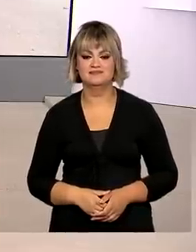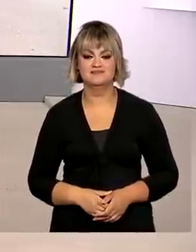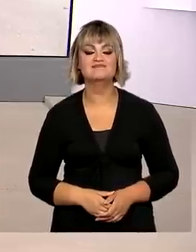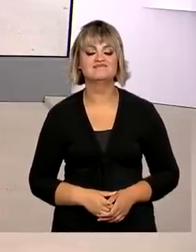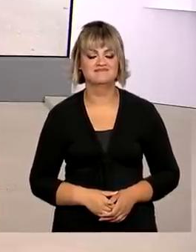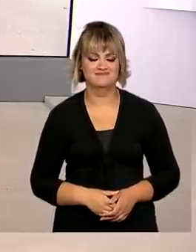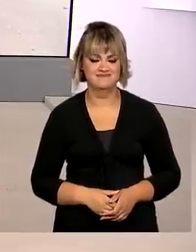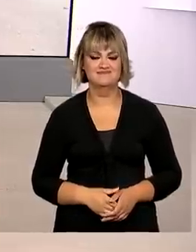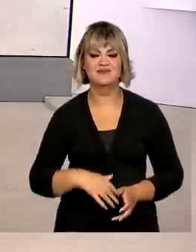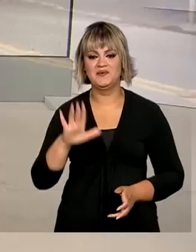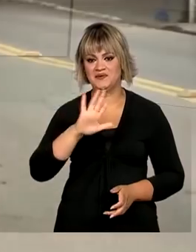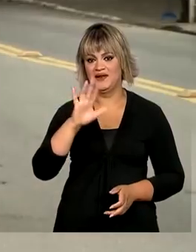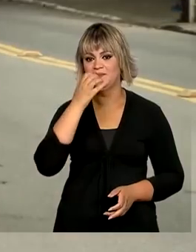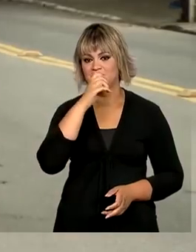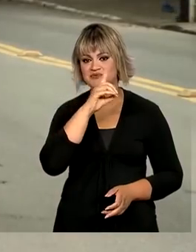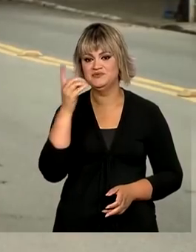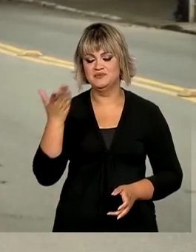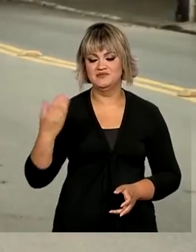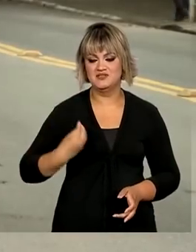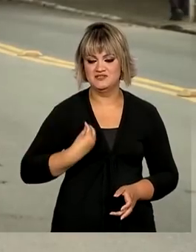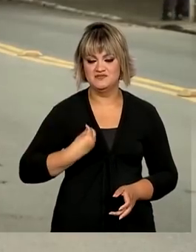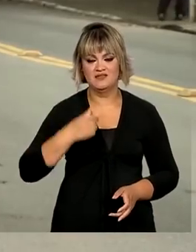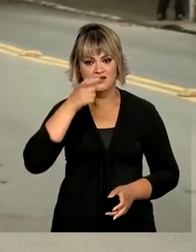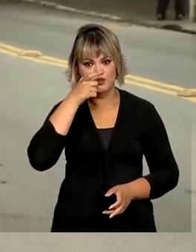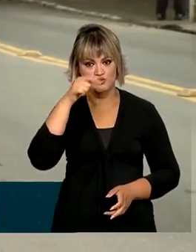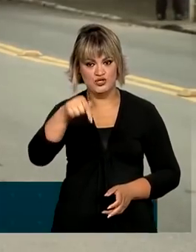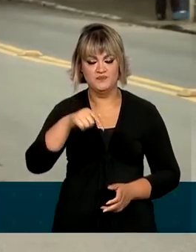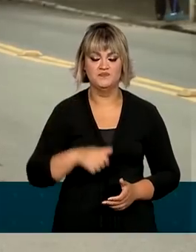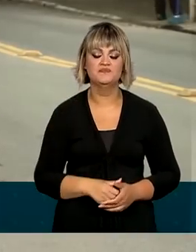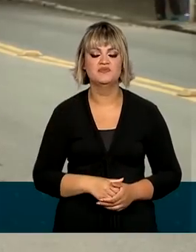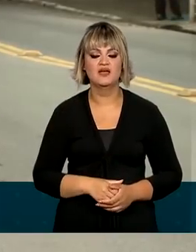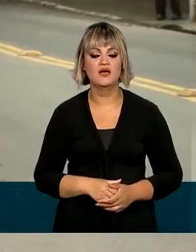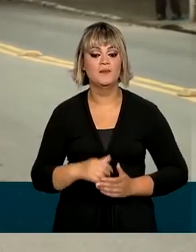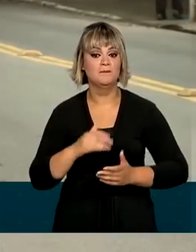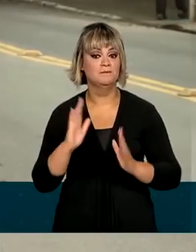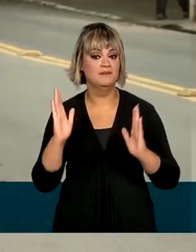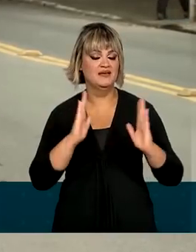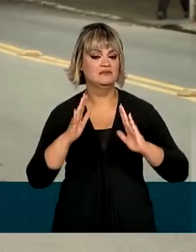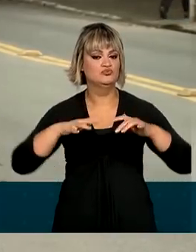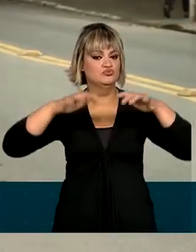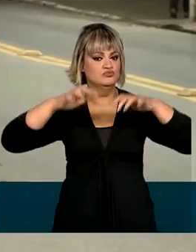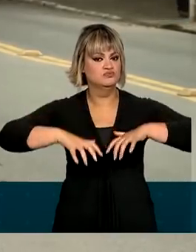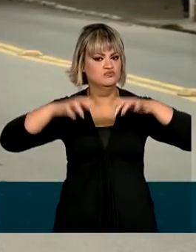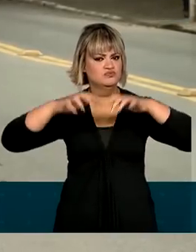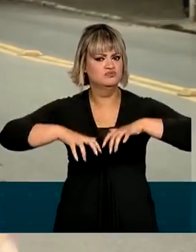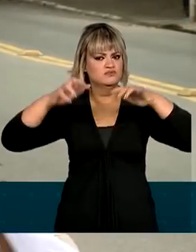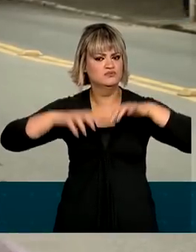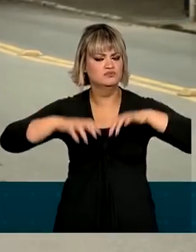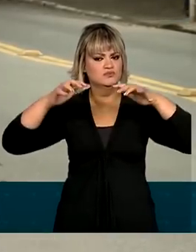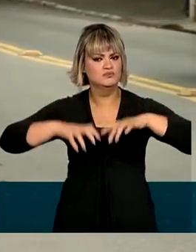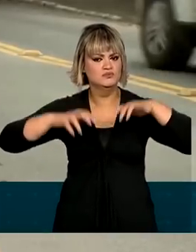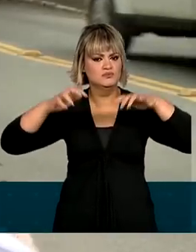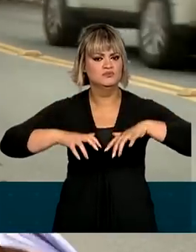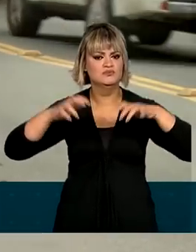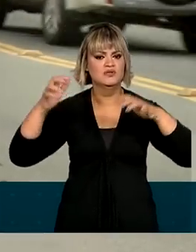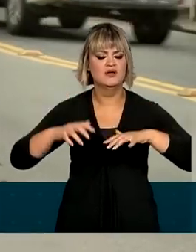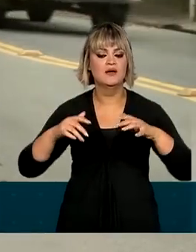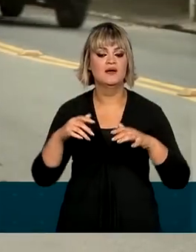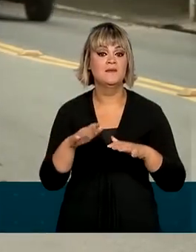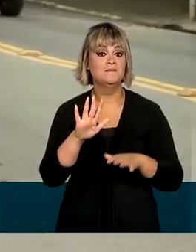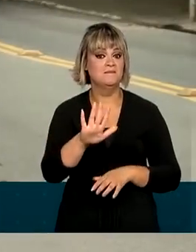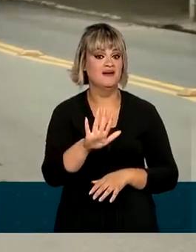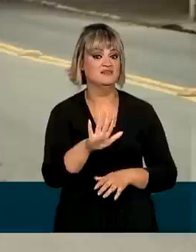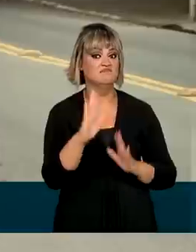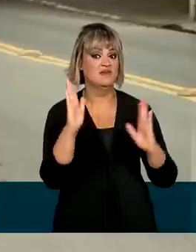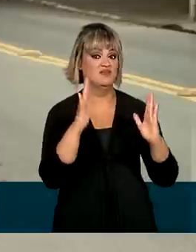Bom dia, Mara. Bom dia para você também que está nos acompanhando. Começou aquela temporada de fortes chuvas, né? Isso porque ainda nem